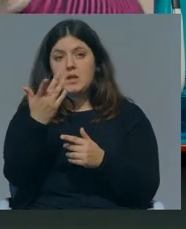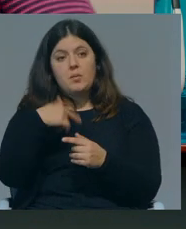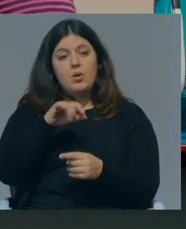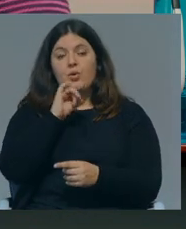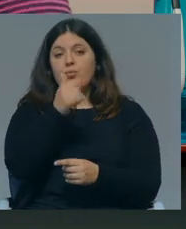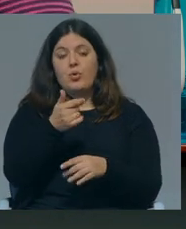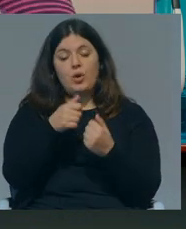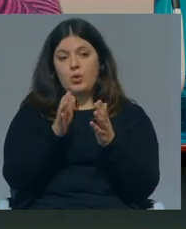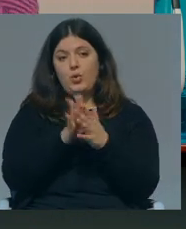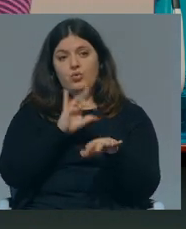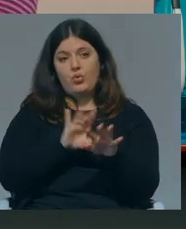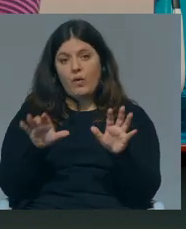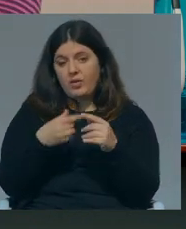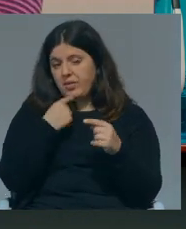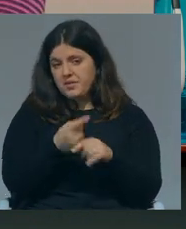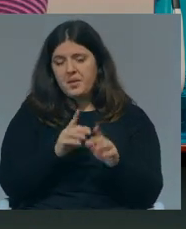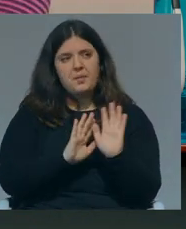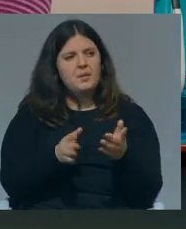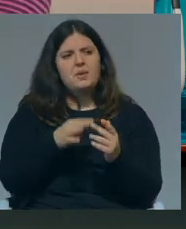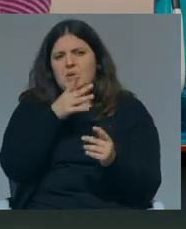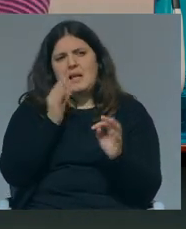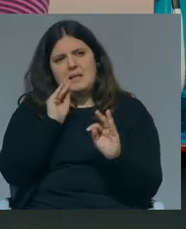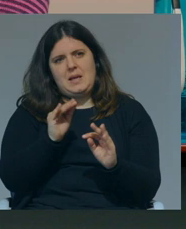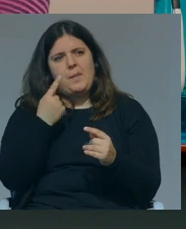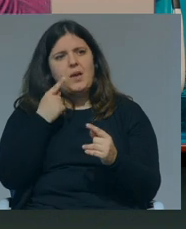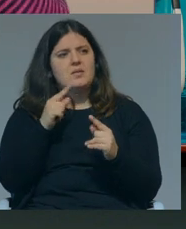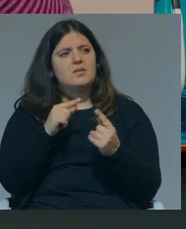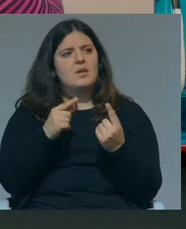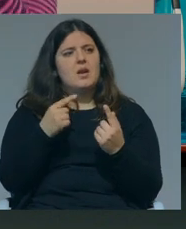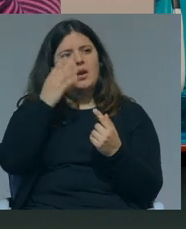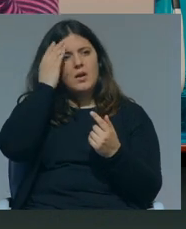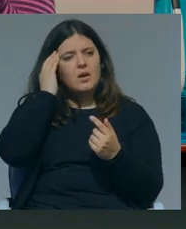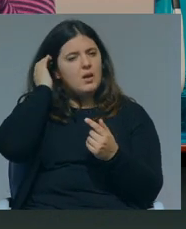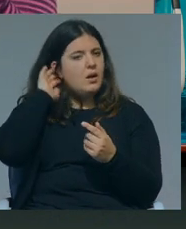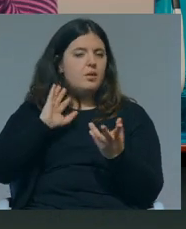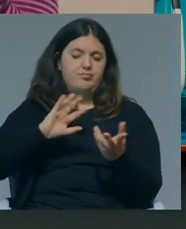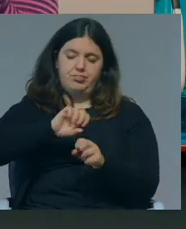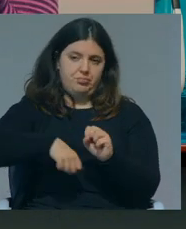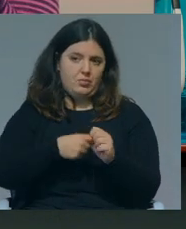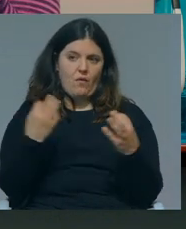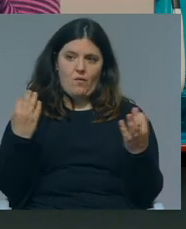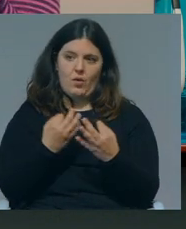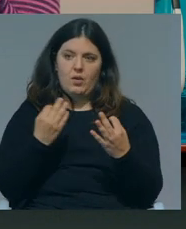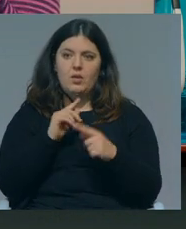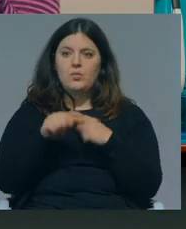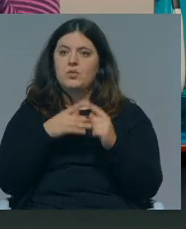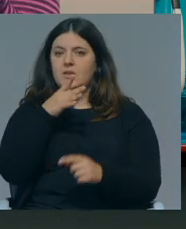vamos todos morrer de Covid e tal, e depois, não era assim que ela dizia, mas era um bocado aquele tom catastrofista, não é? E depois dizia,